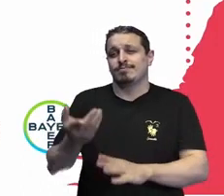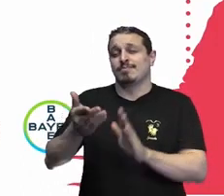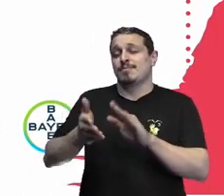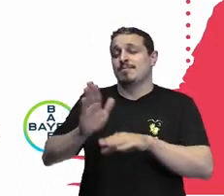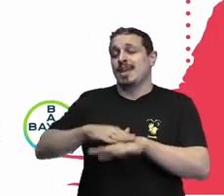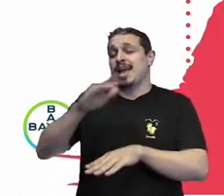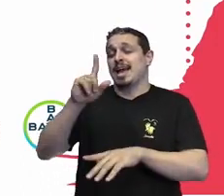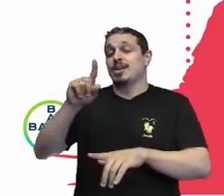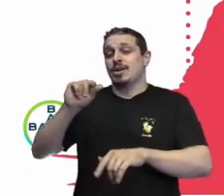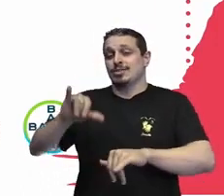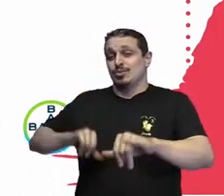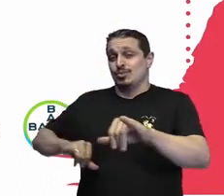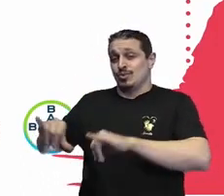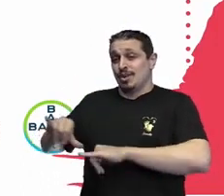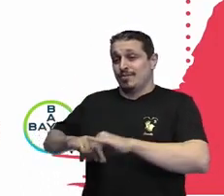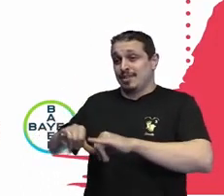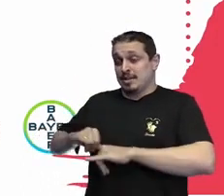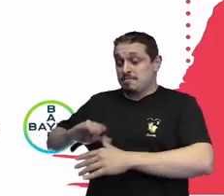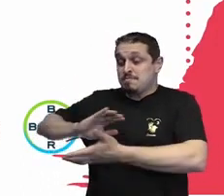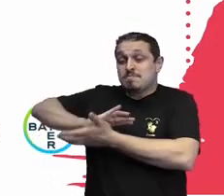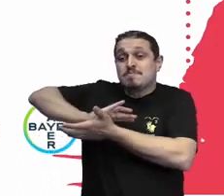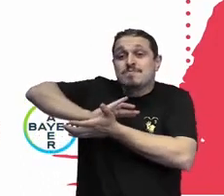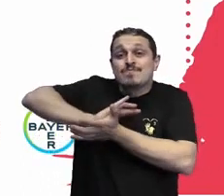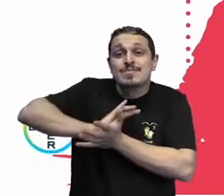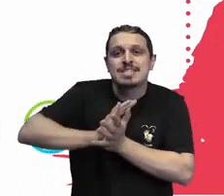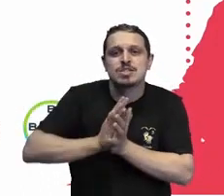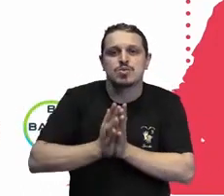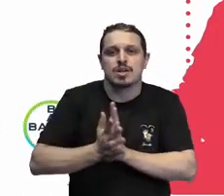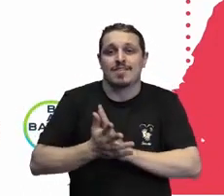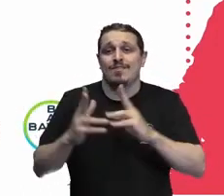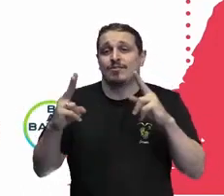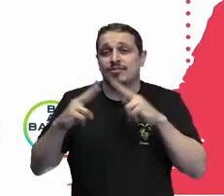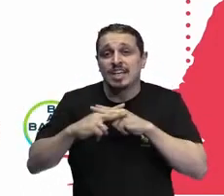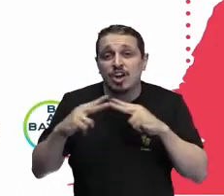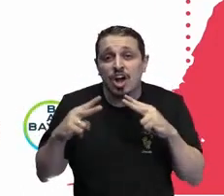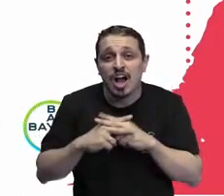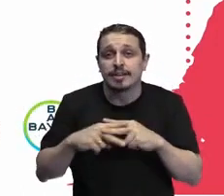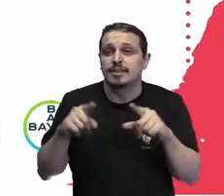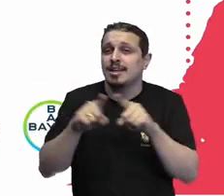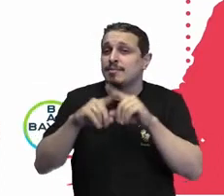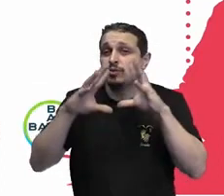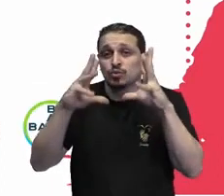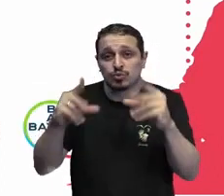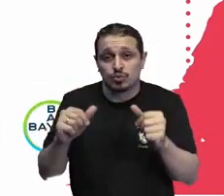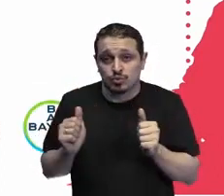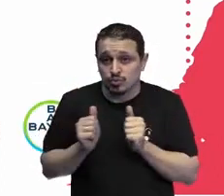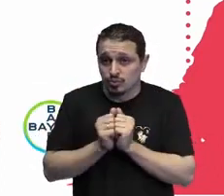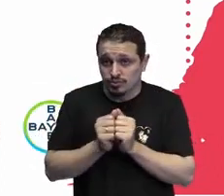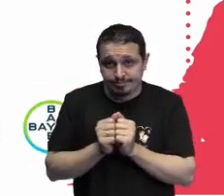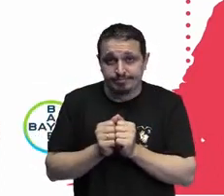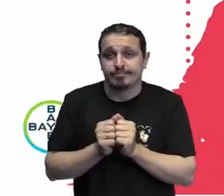algum tipo de discriminação ou tipos de violência específicas, né? Então, é preciso tratar o ser humano na sua